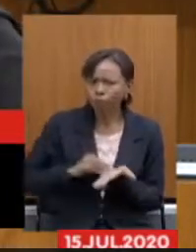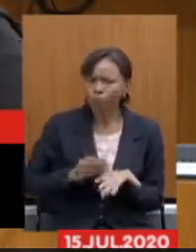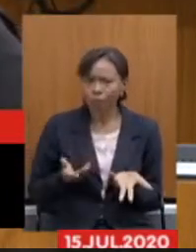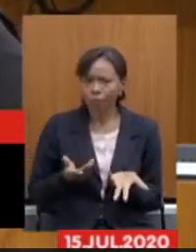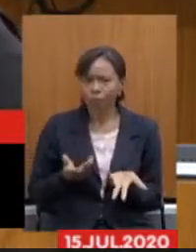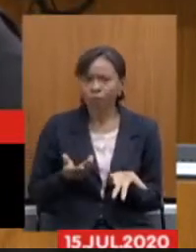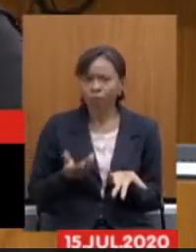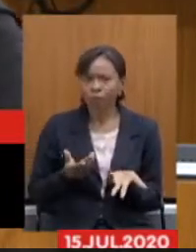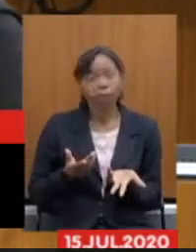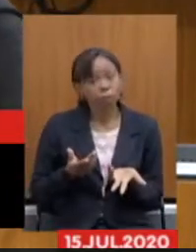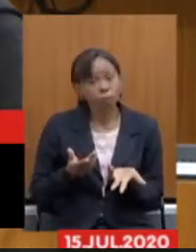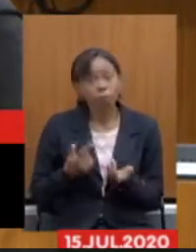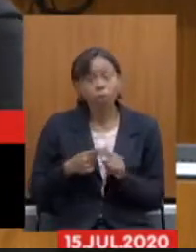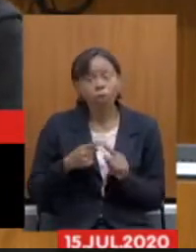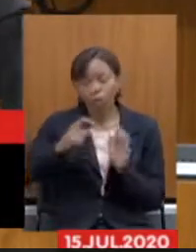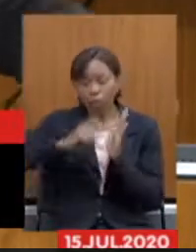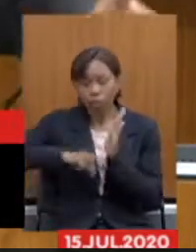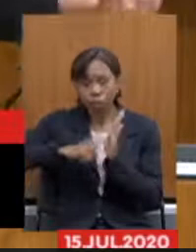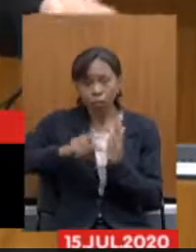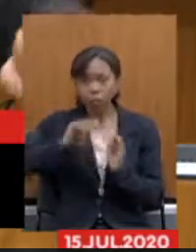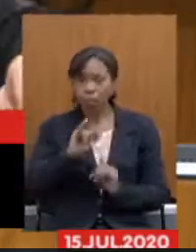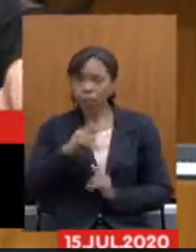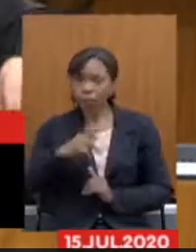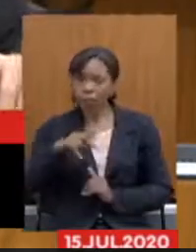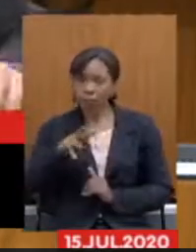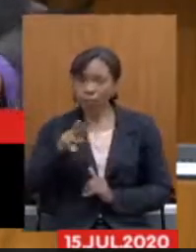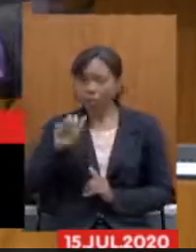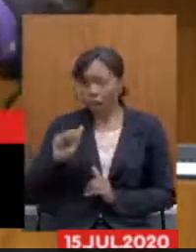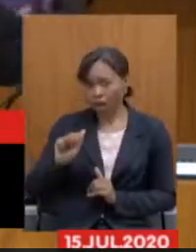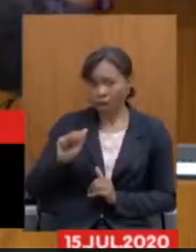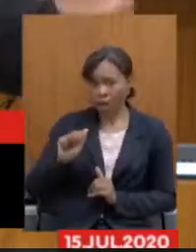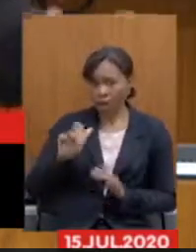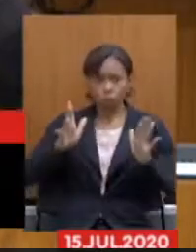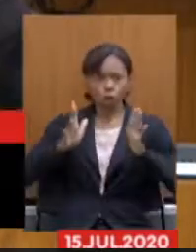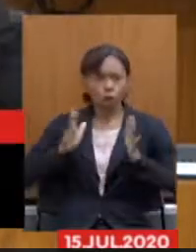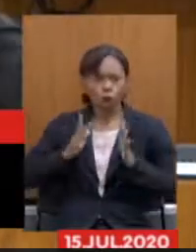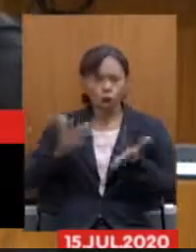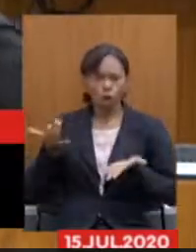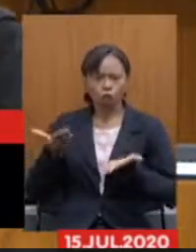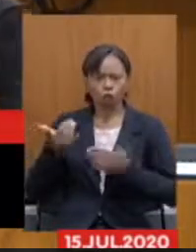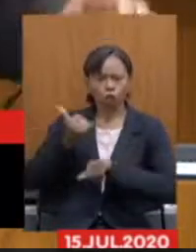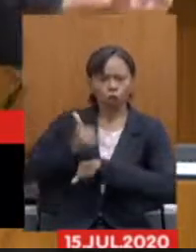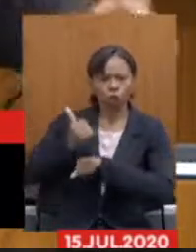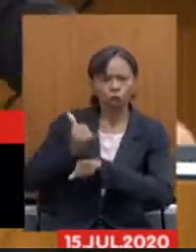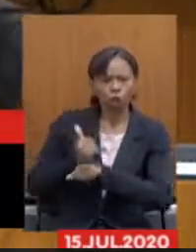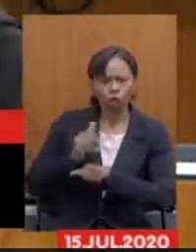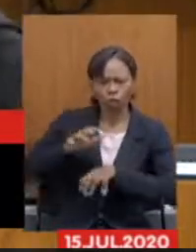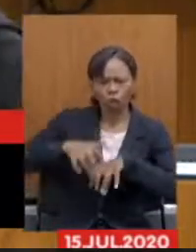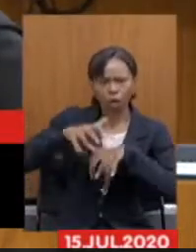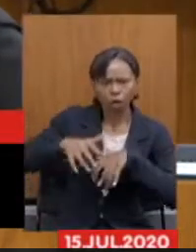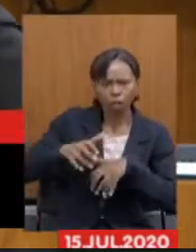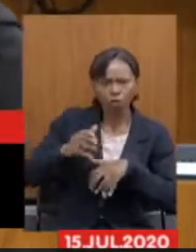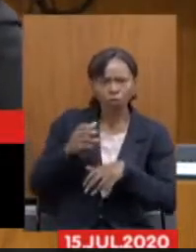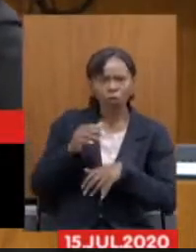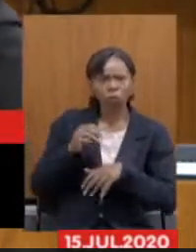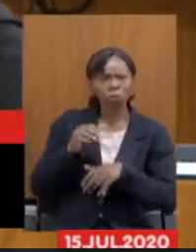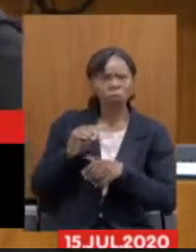Já que não aceito tributar o IPVA dos veículos off-road das grandes mineradoras, algumas criminosas, inclusive,